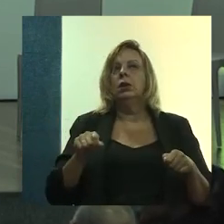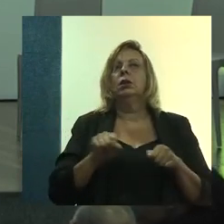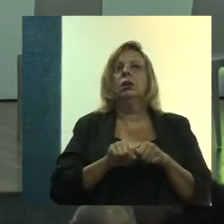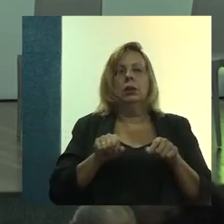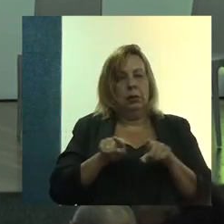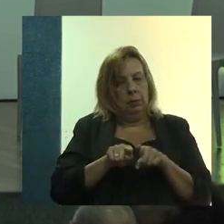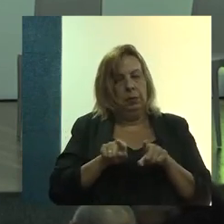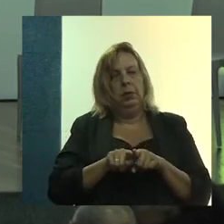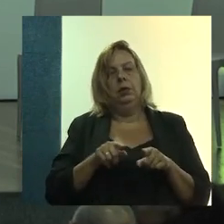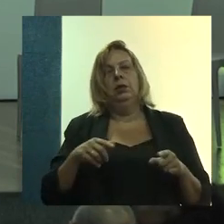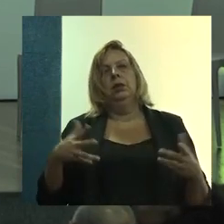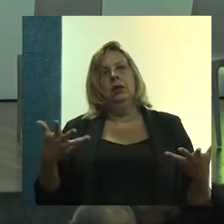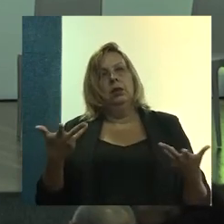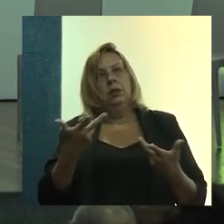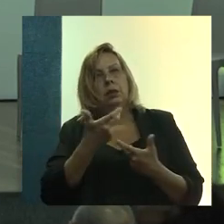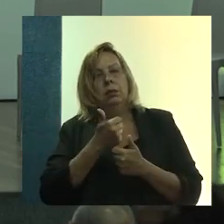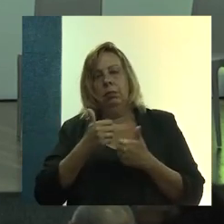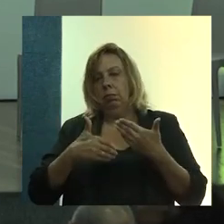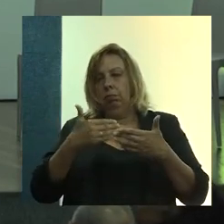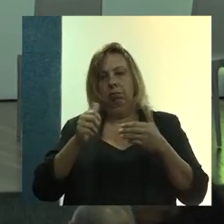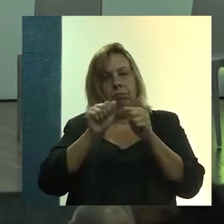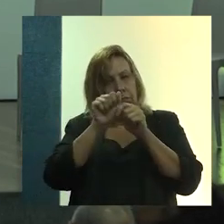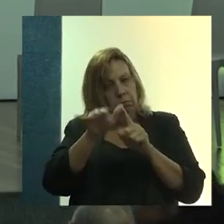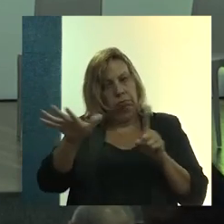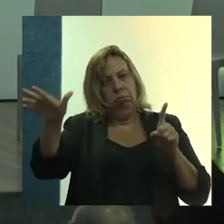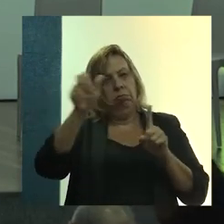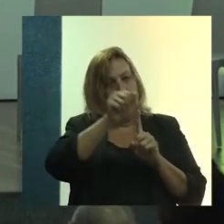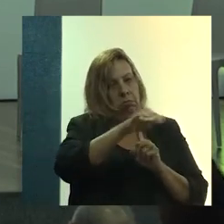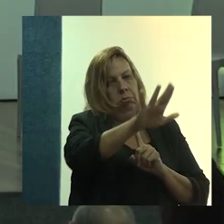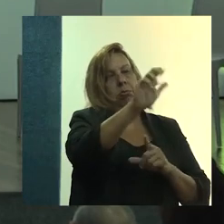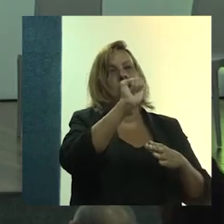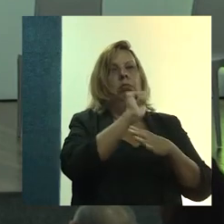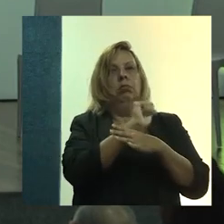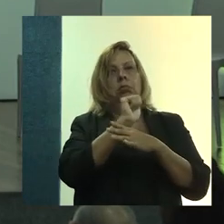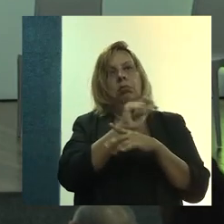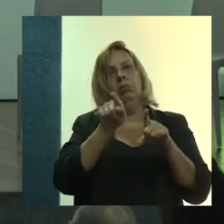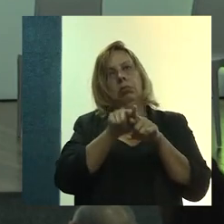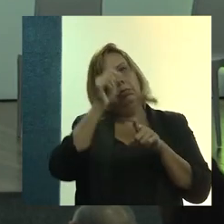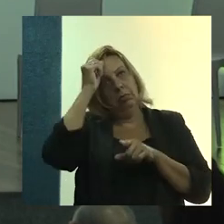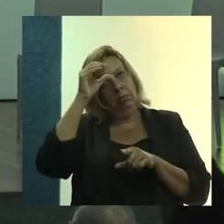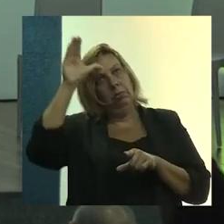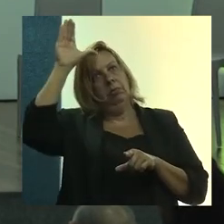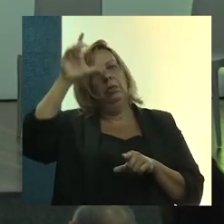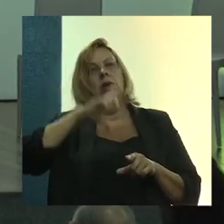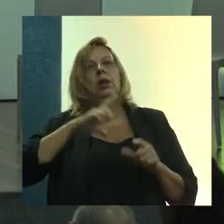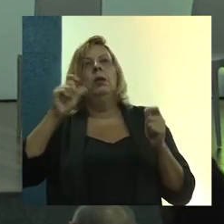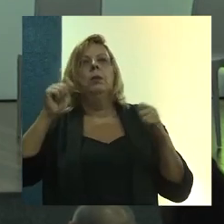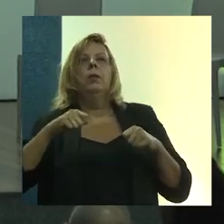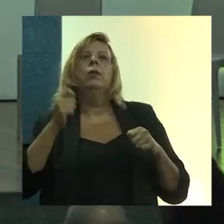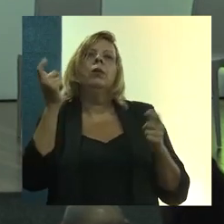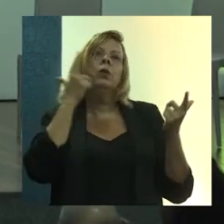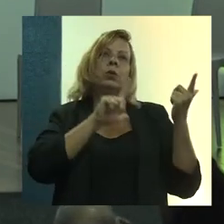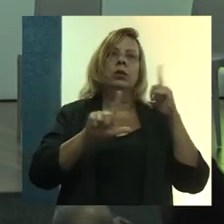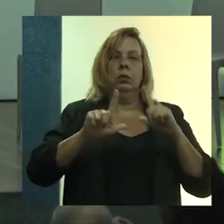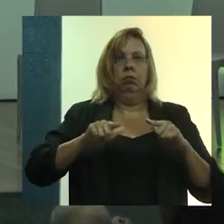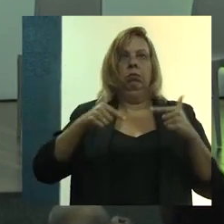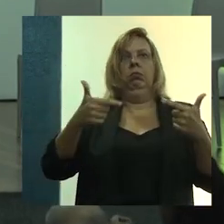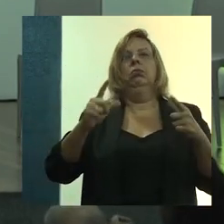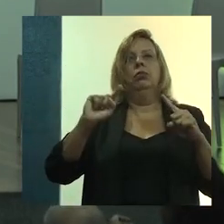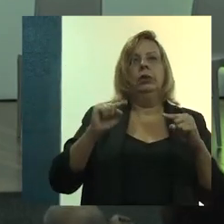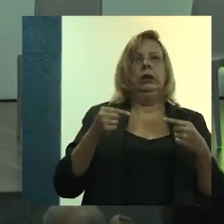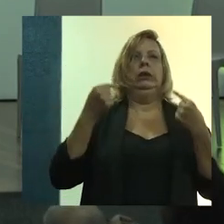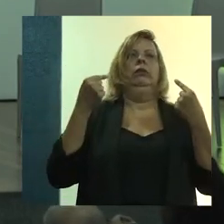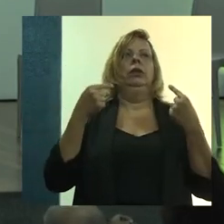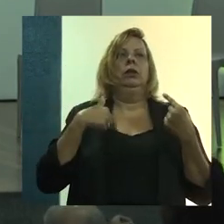capacitação hoje, de multiplicação de assessores, desse conhecimento produzido para que a gente consiga enfrentar o